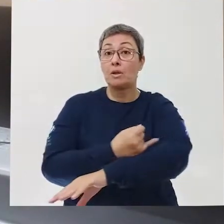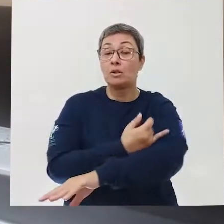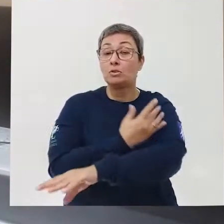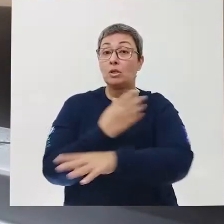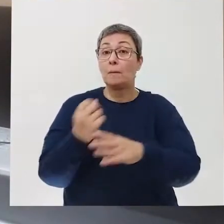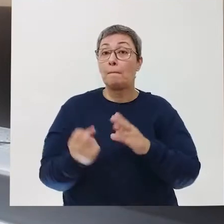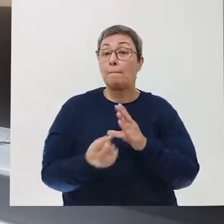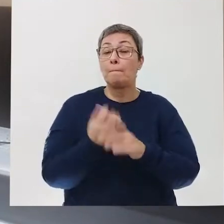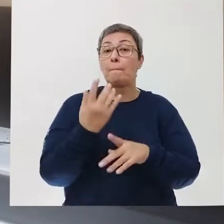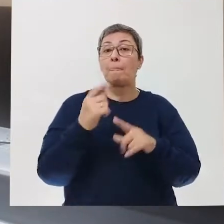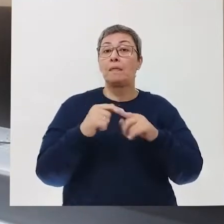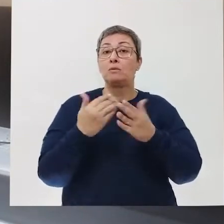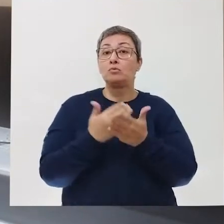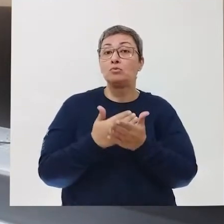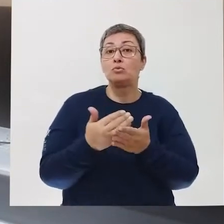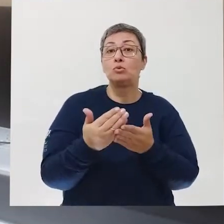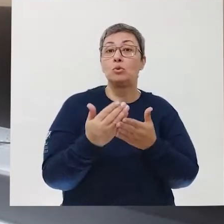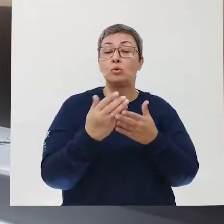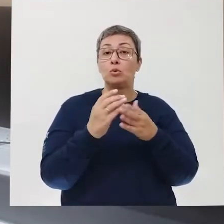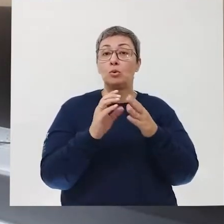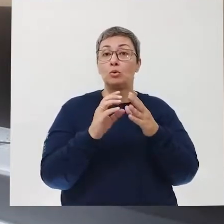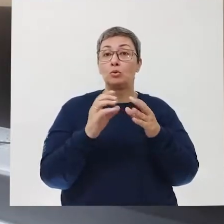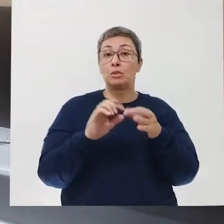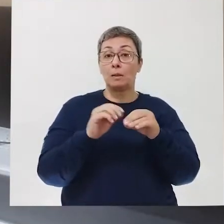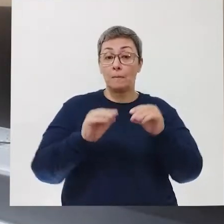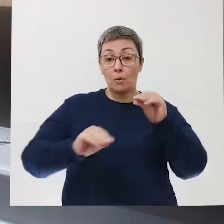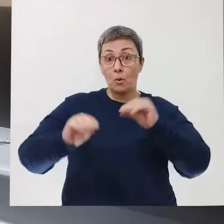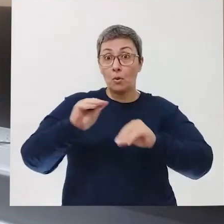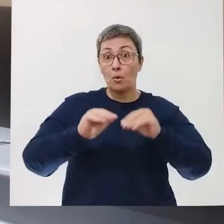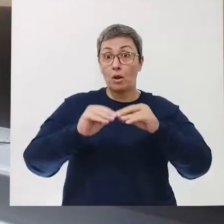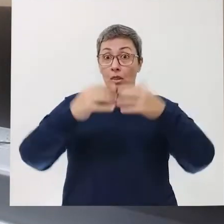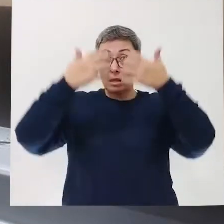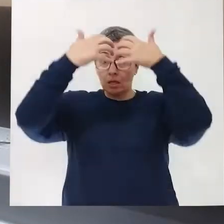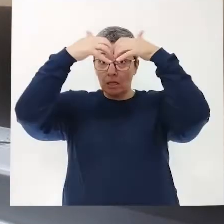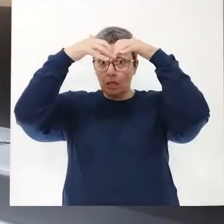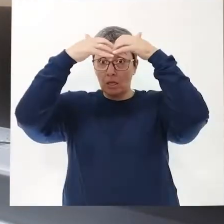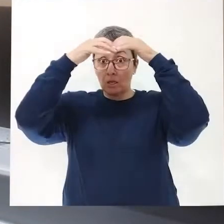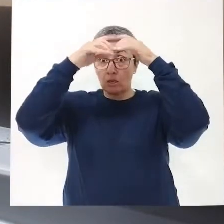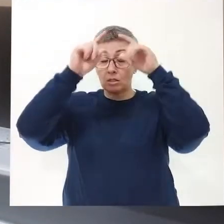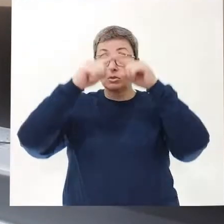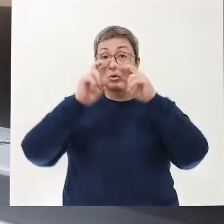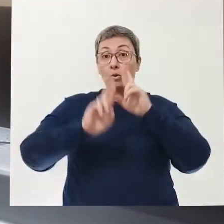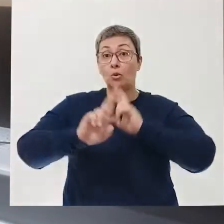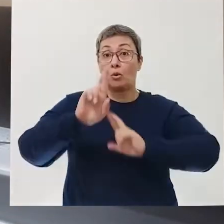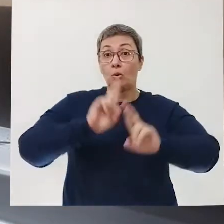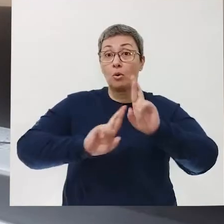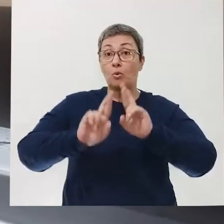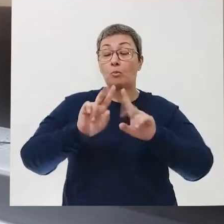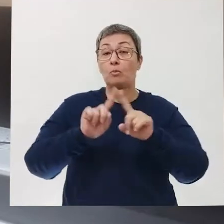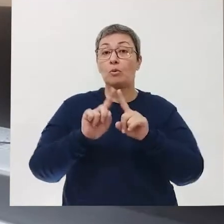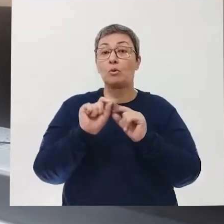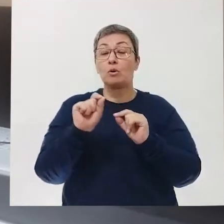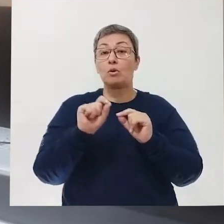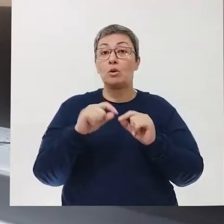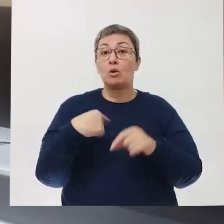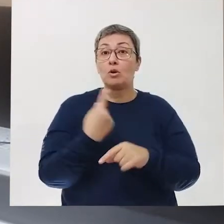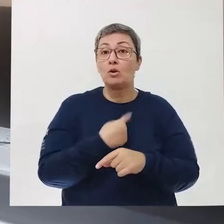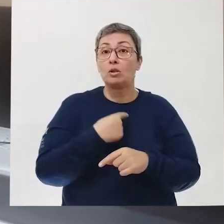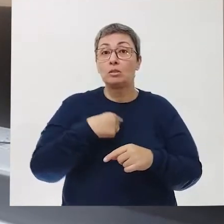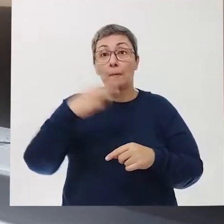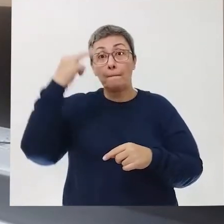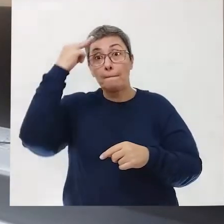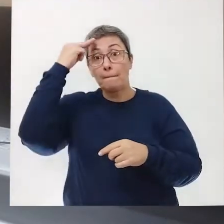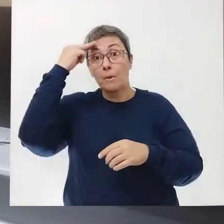são geradas a partir de um conjunto químico e neural relacionado às nossas